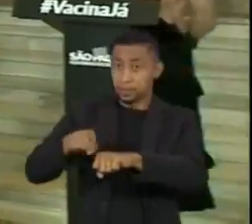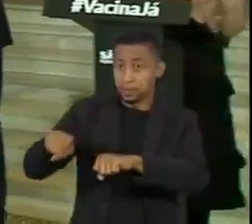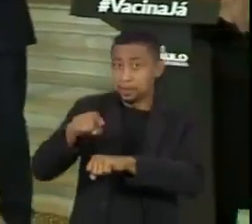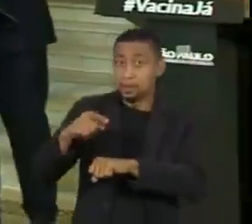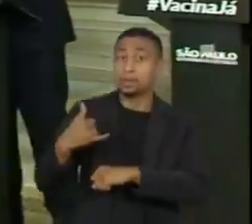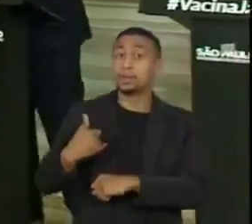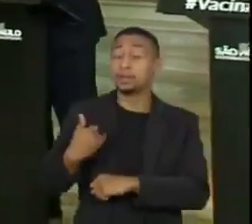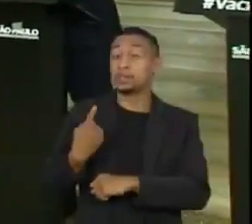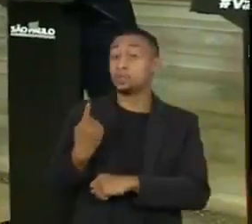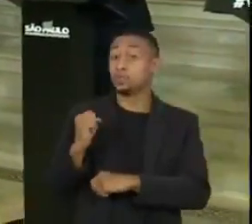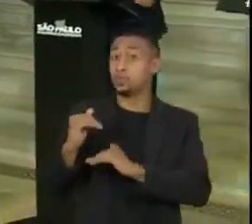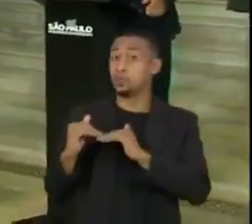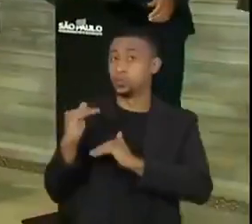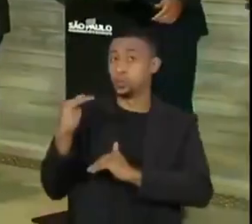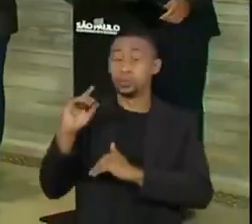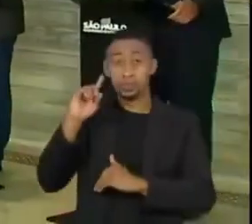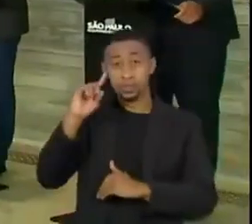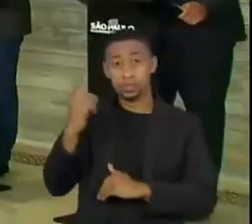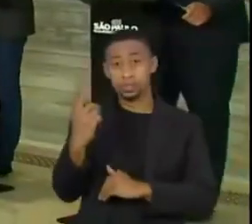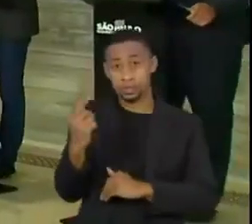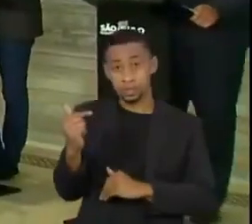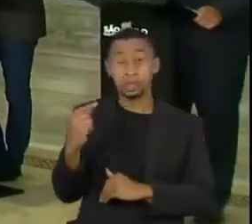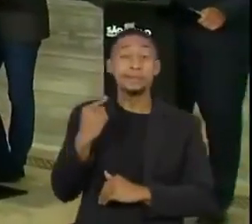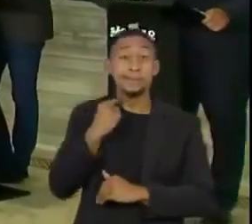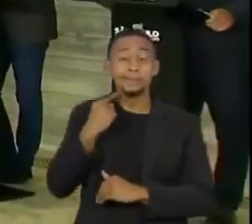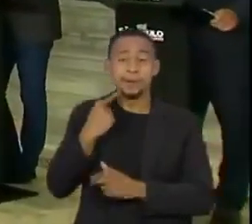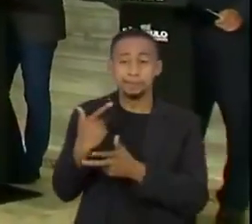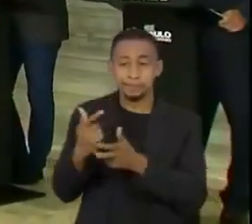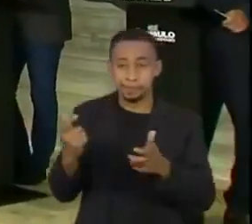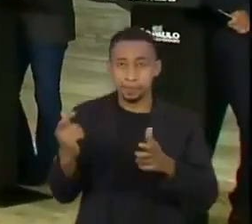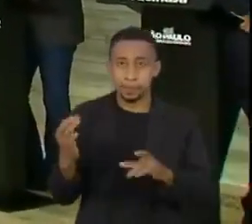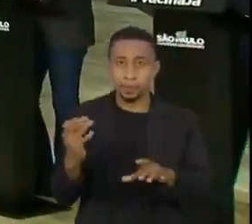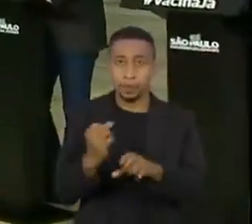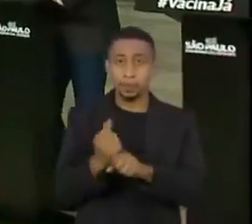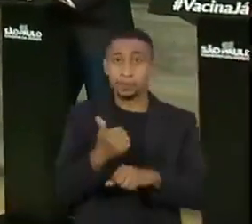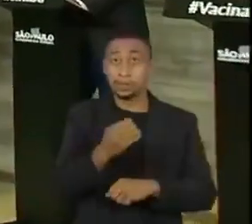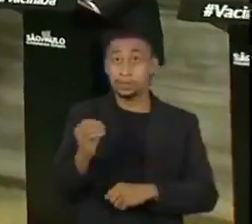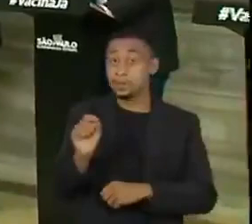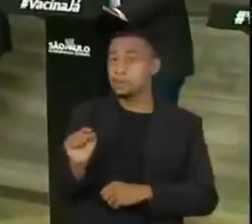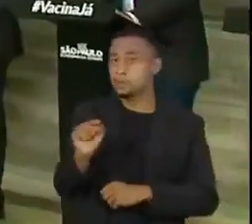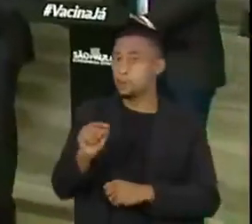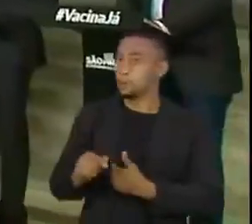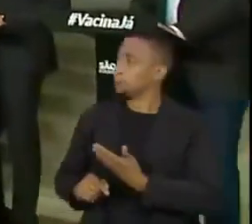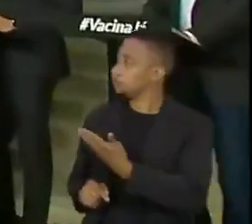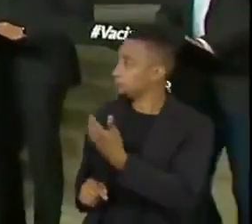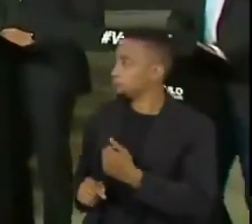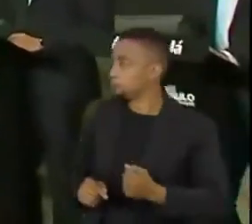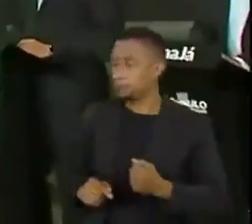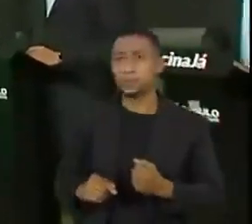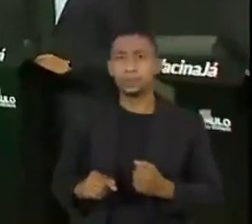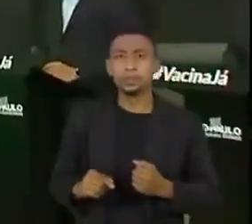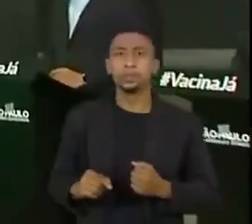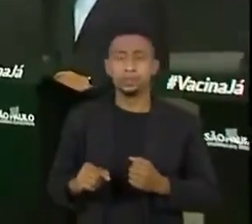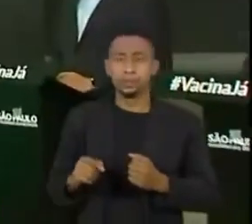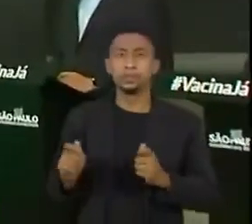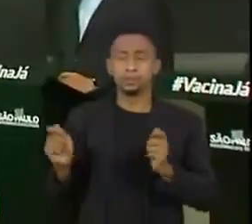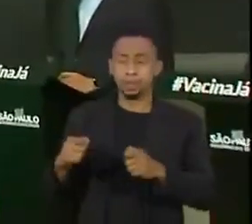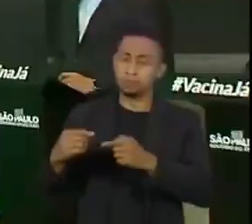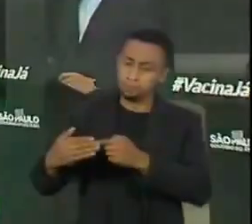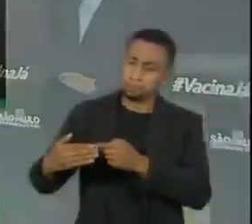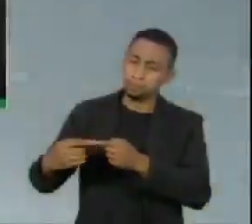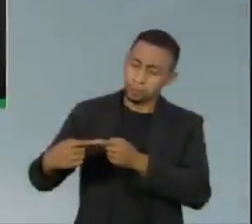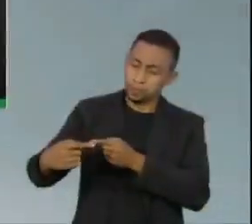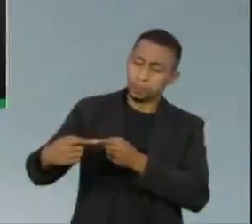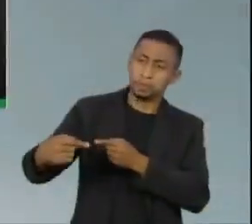18 anos no dia 17 de maio. São 100 mil pessoas que receberam essa vacina. E é possível que isso ocorra nesse